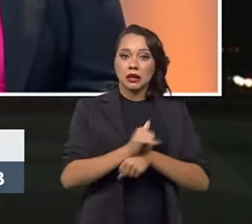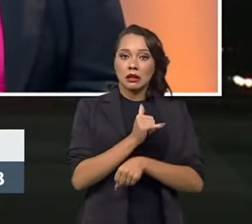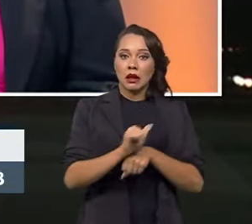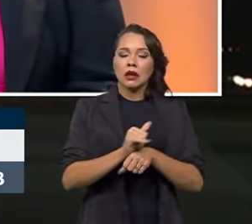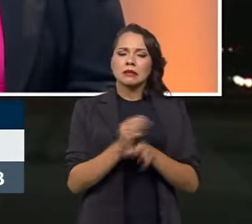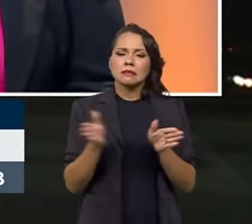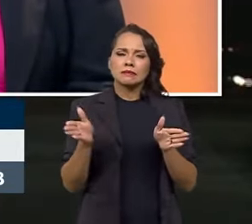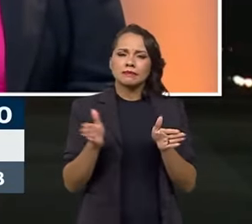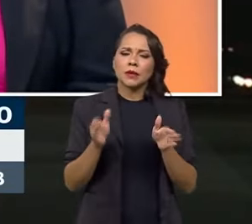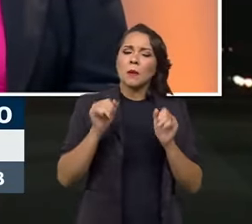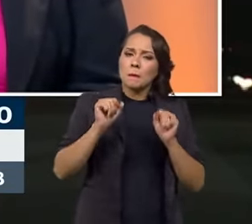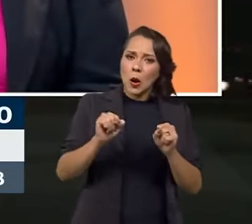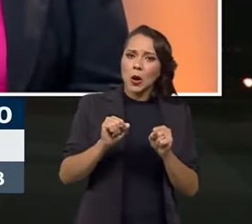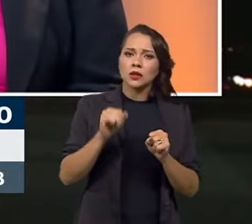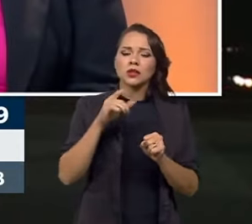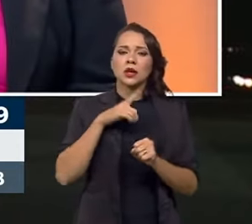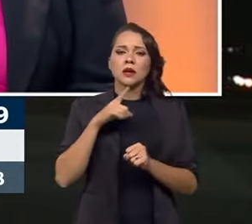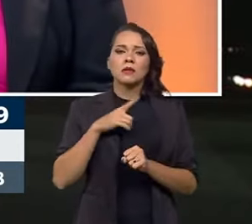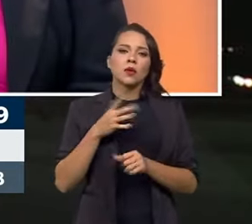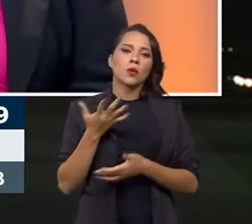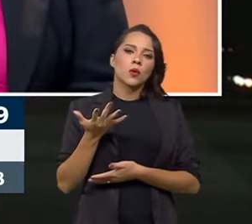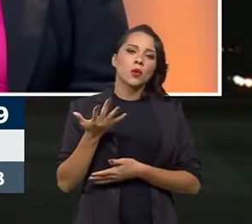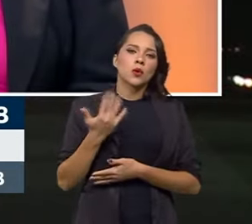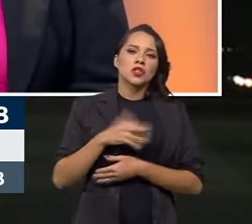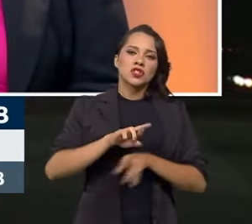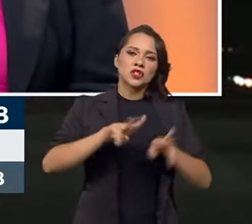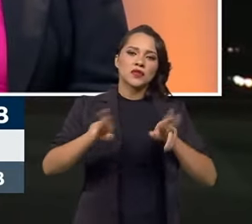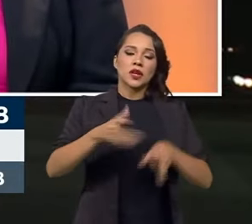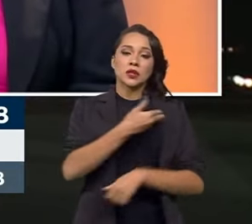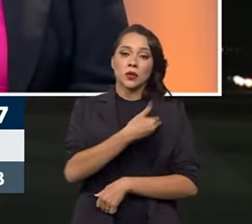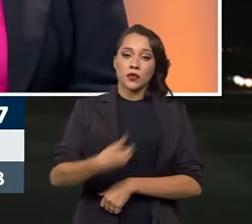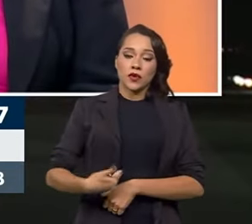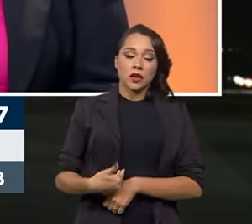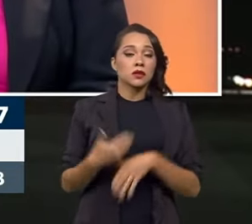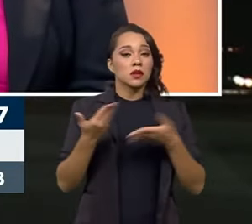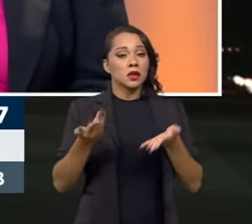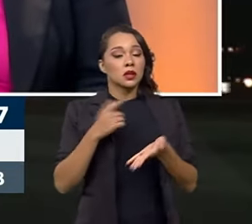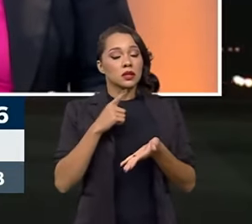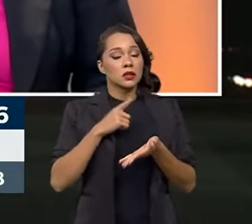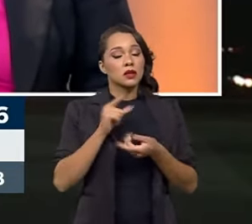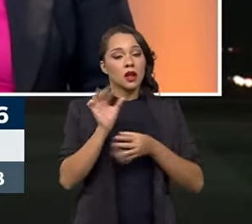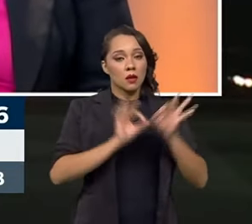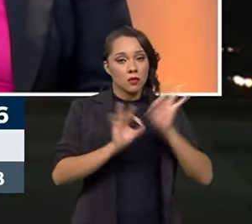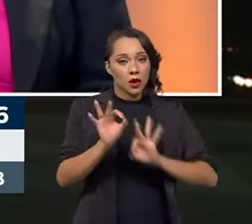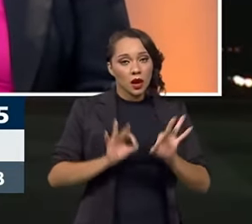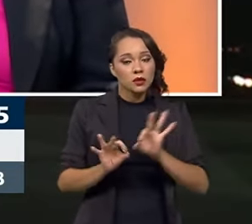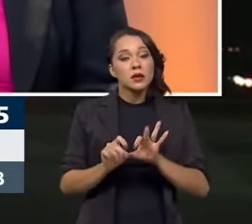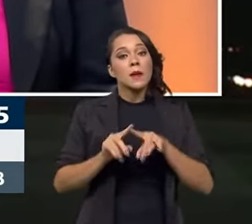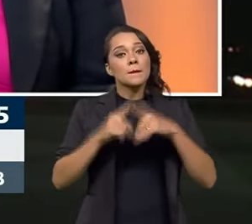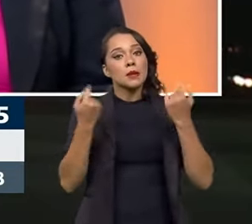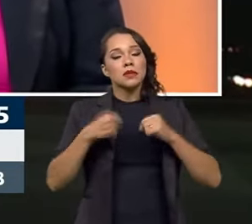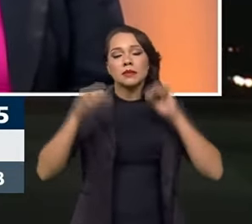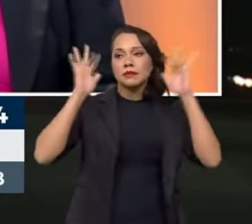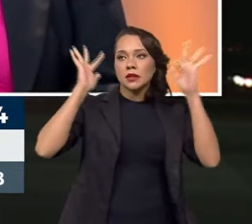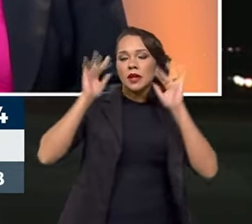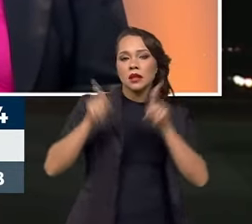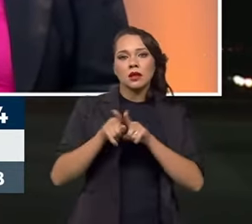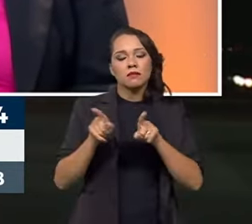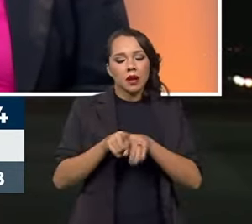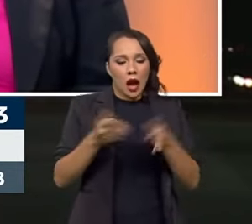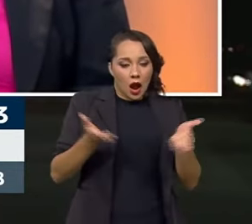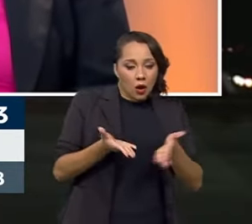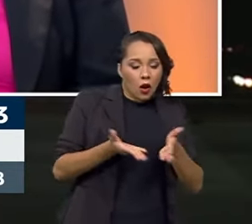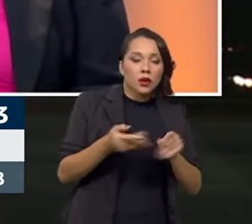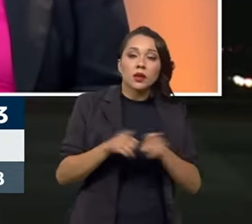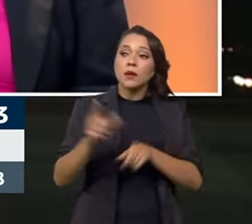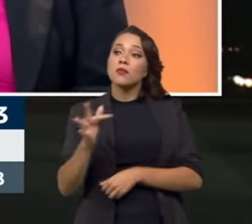prazo que podem ser tomadas pelos diversos governos que estão sendo tomadas, mas nós temos que pensar também em médio e longo prazo.